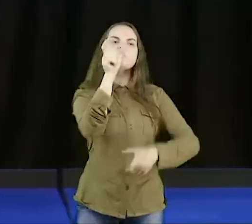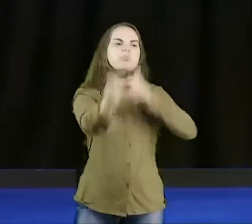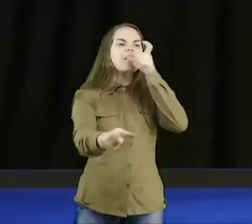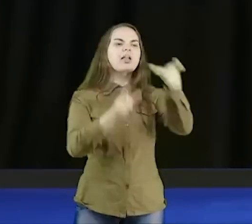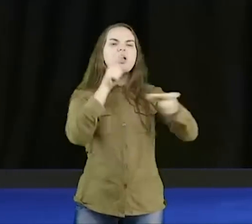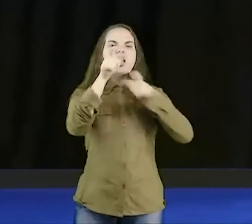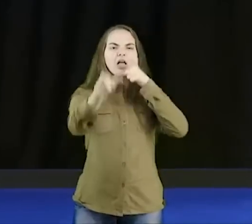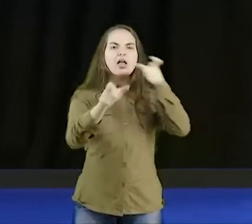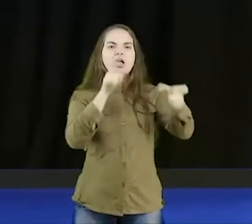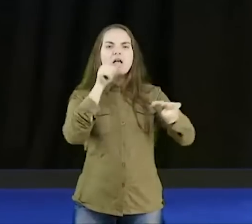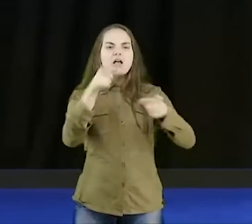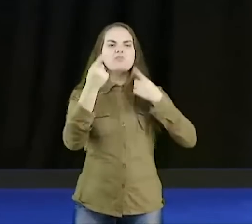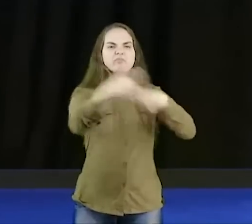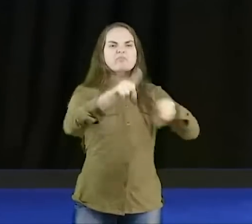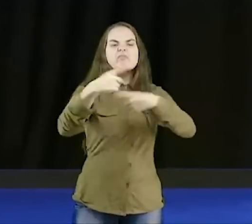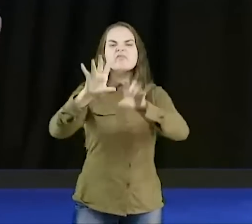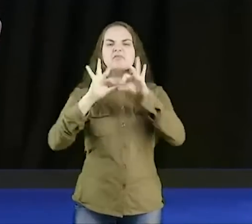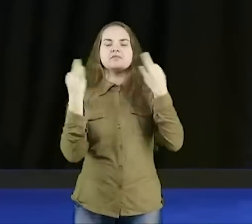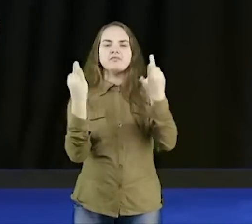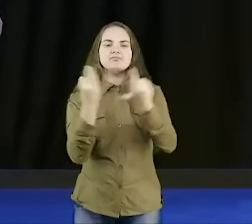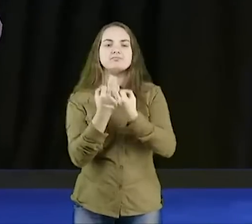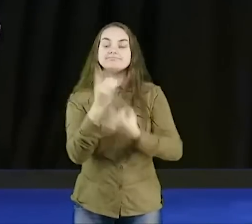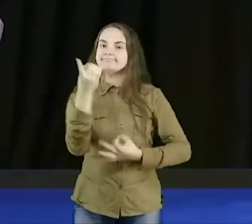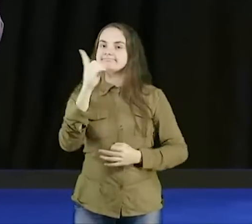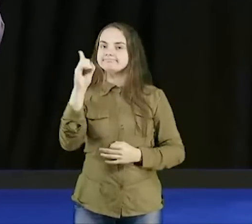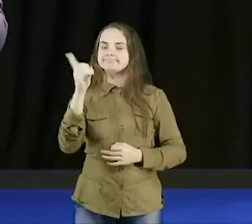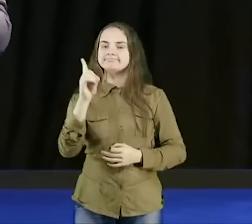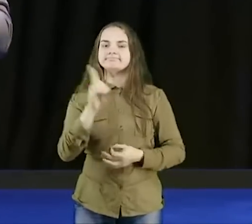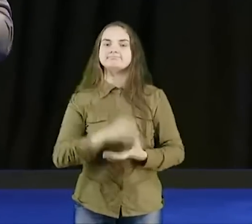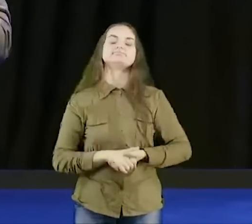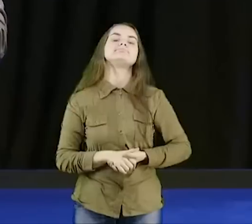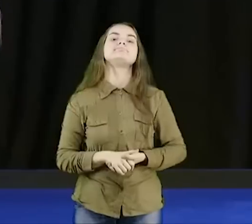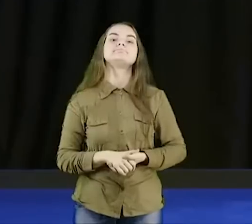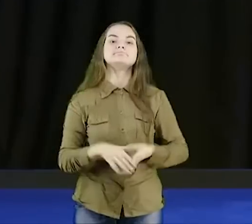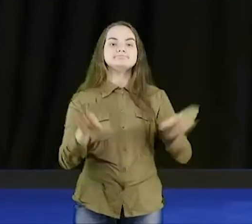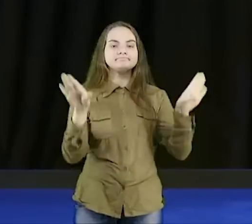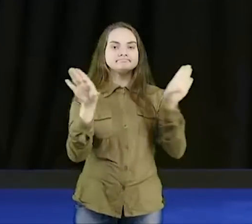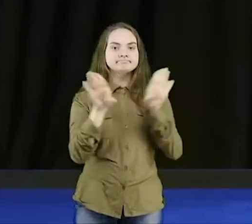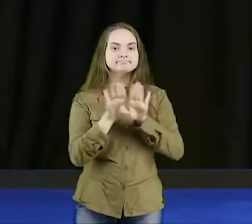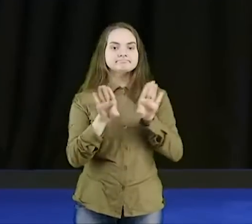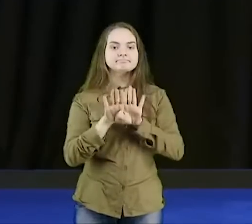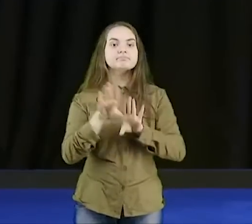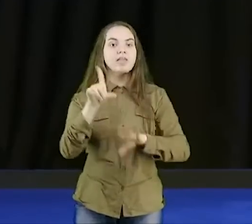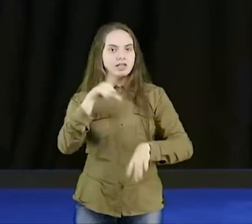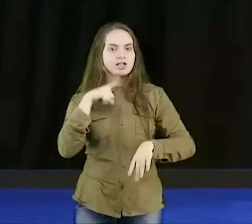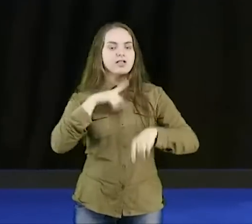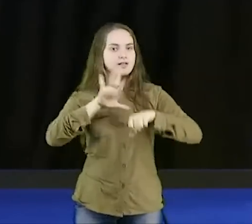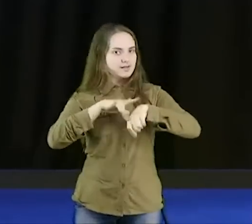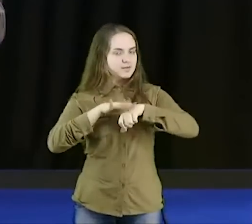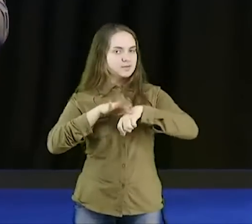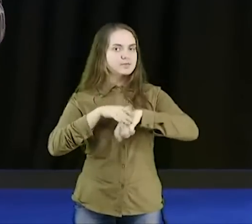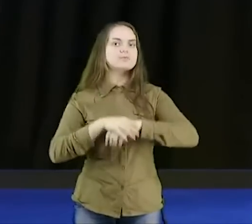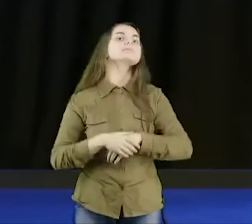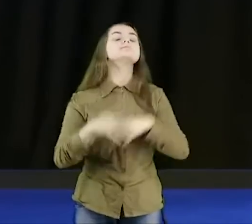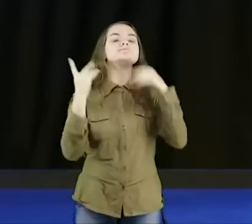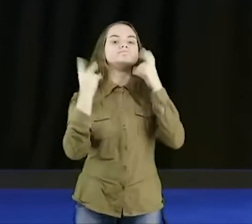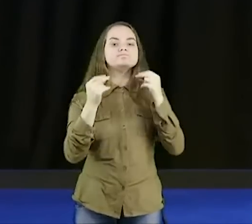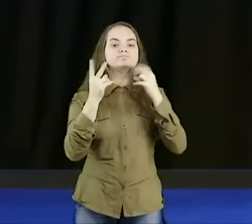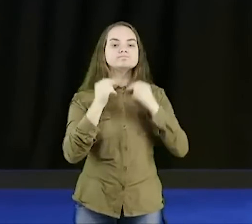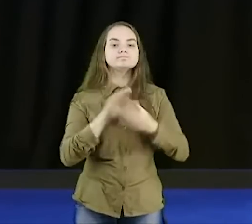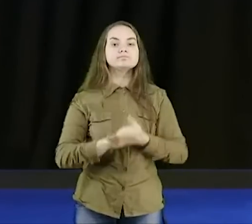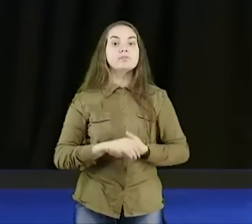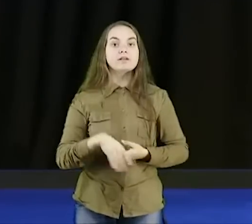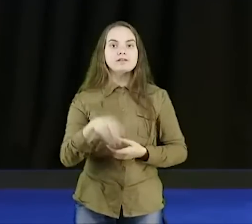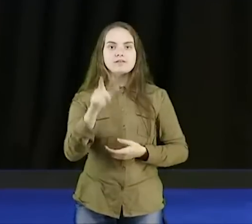infernizando, a vida da família, o espírito imundo entra ali, também traz doença, então é comum você dizer, em nome de